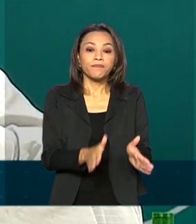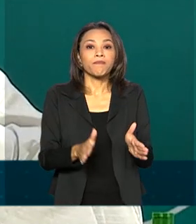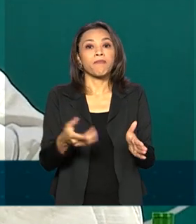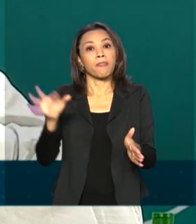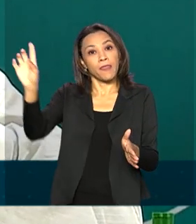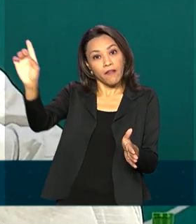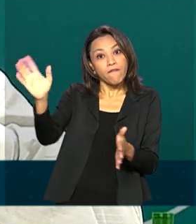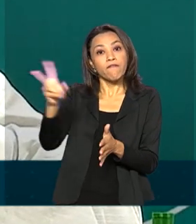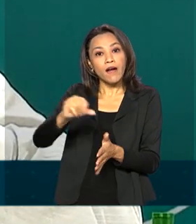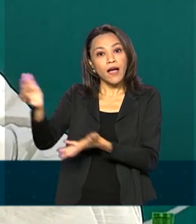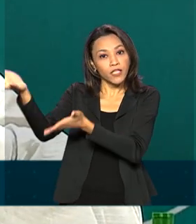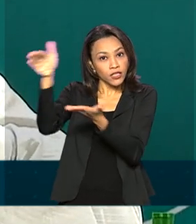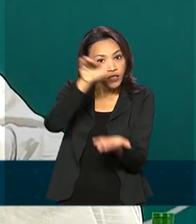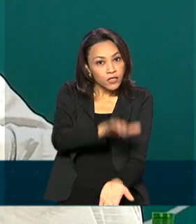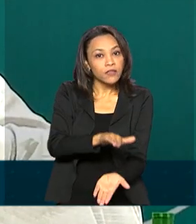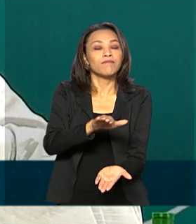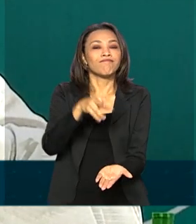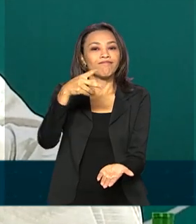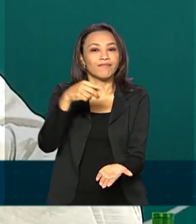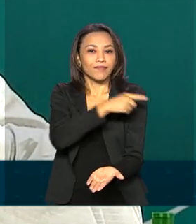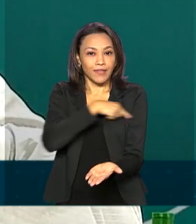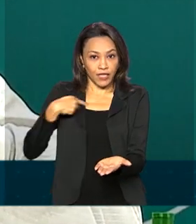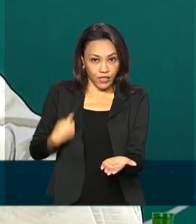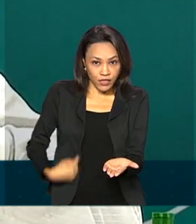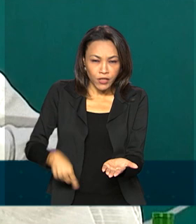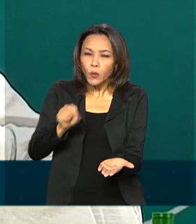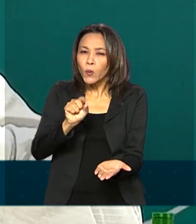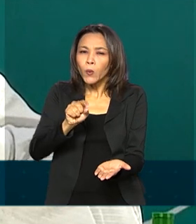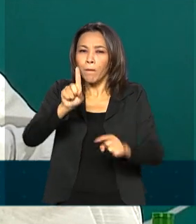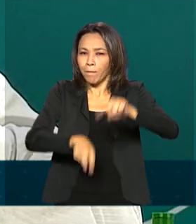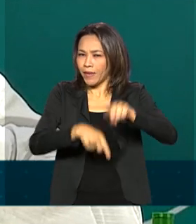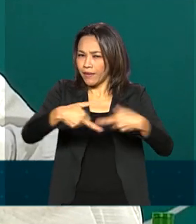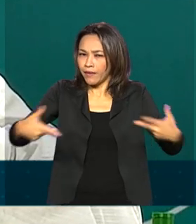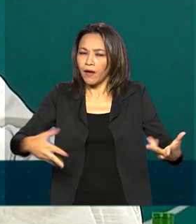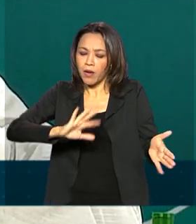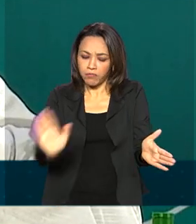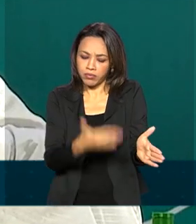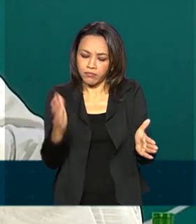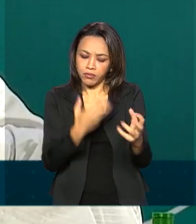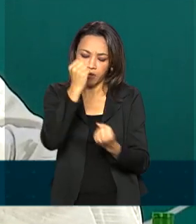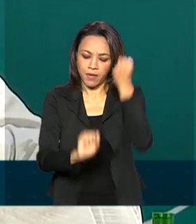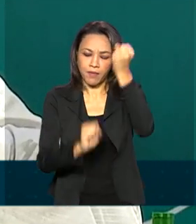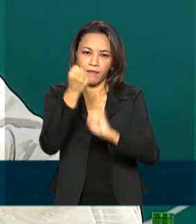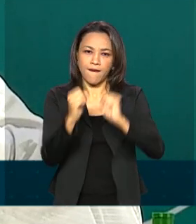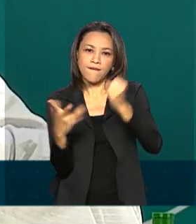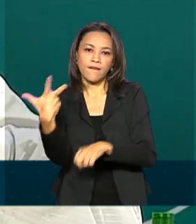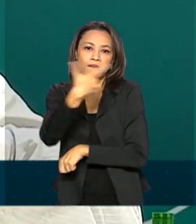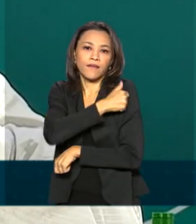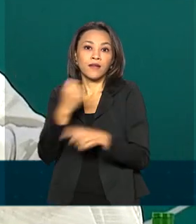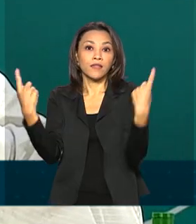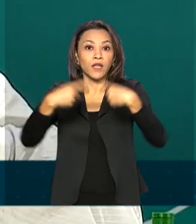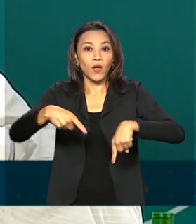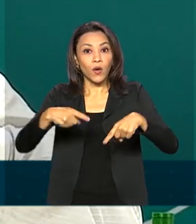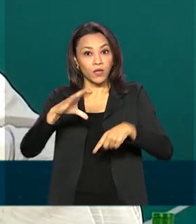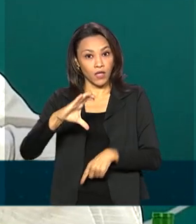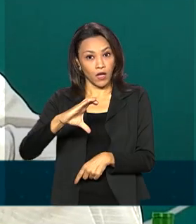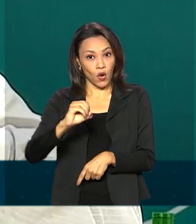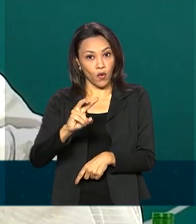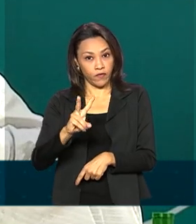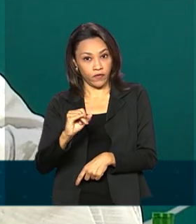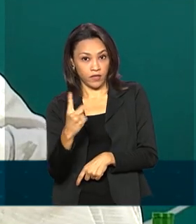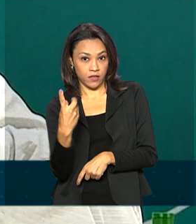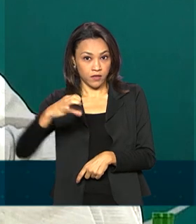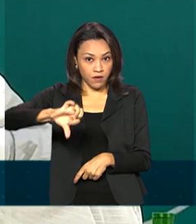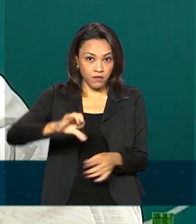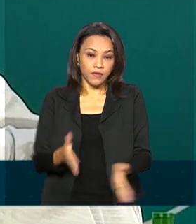China nos próximos dias o material para produzir no Brasil a vacina contra a Covid-19. Tive a notícia